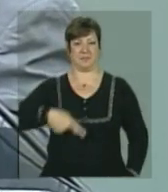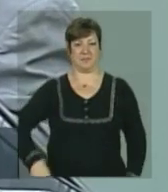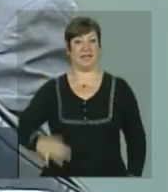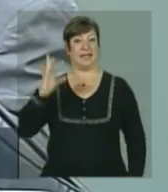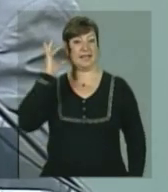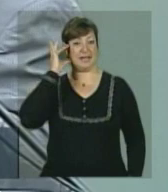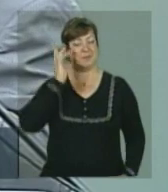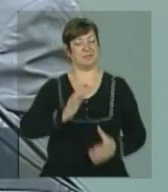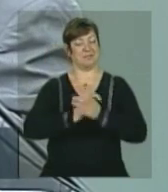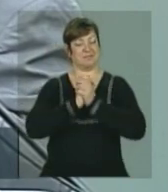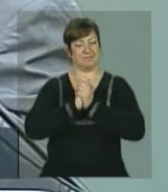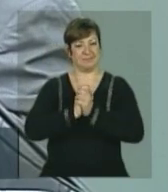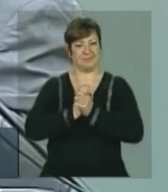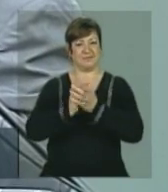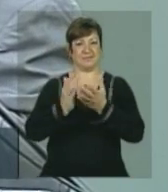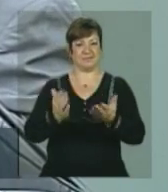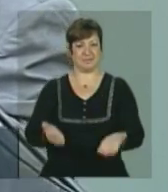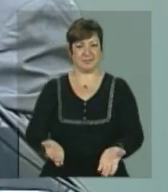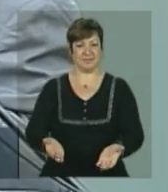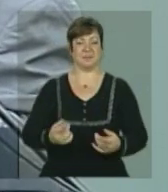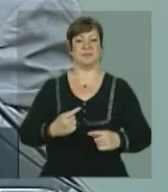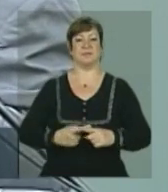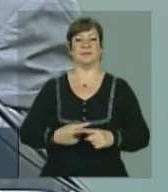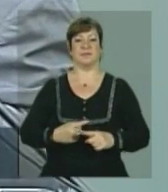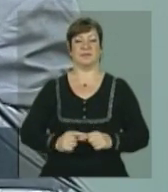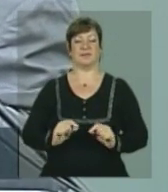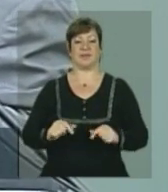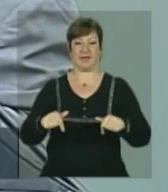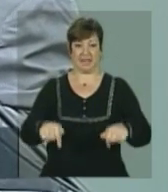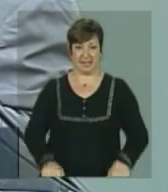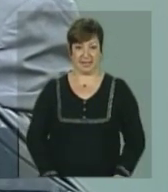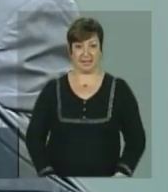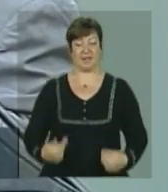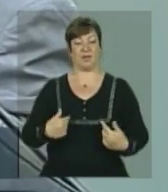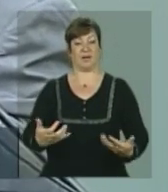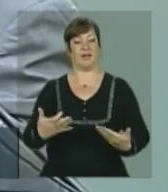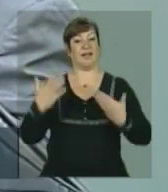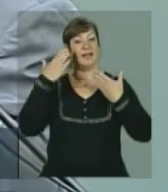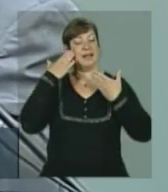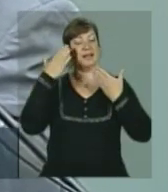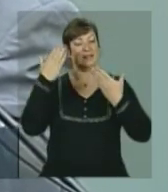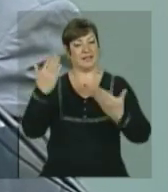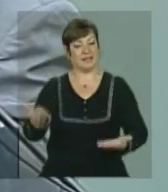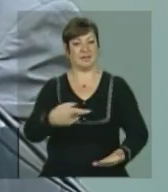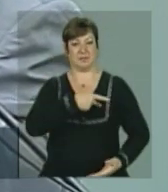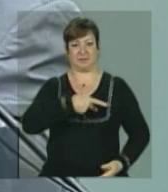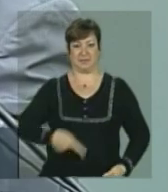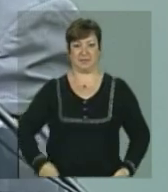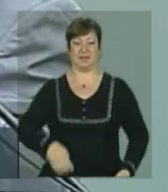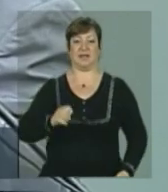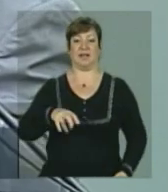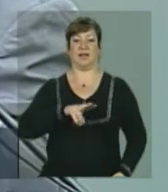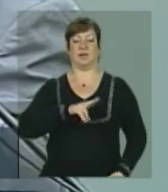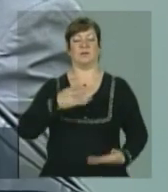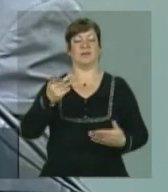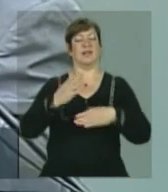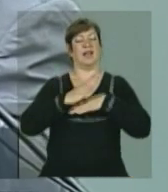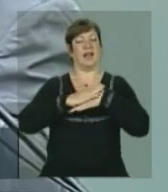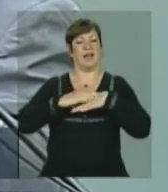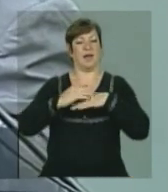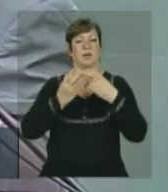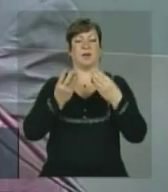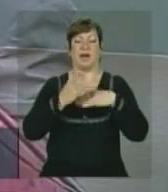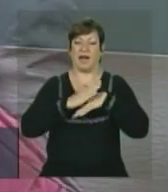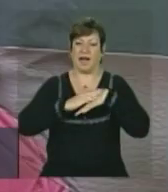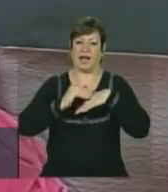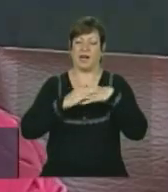Rousseff, aonde quero aqui agradecer, presidente, enormemente, o seu carinho pela nossa